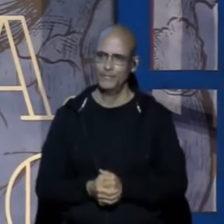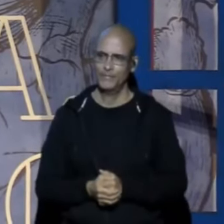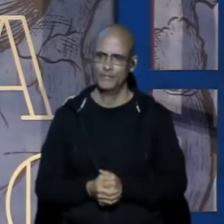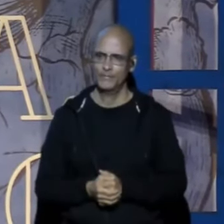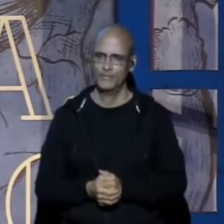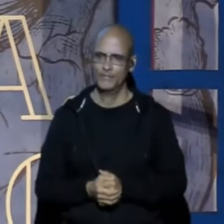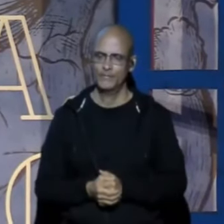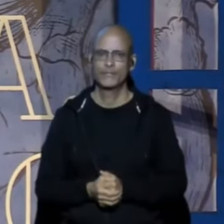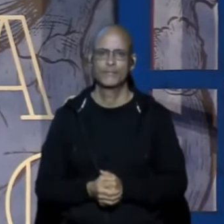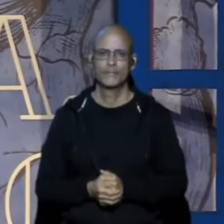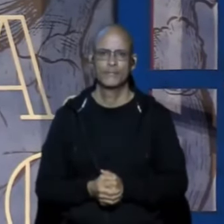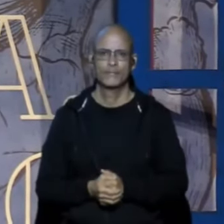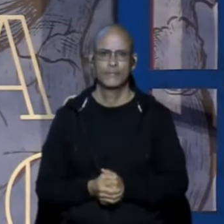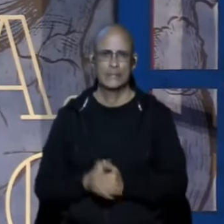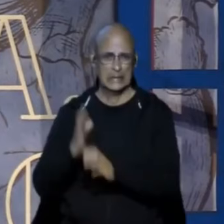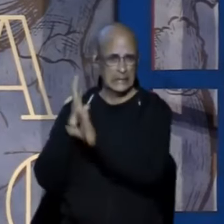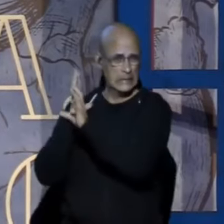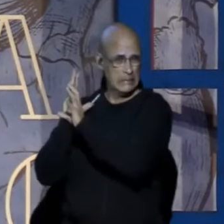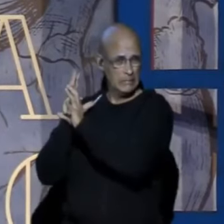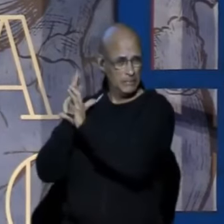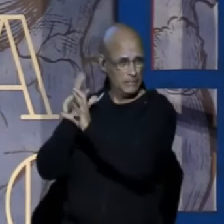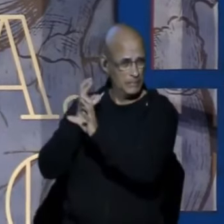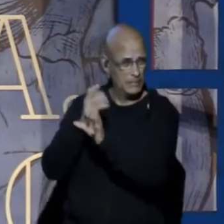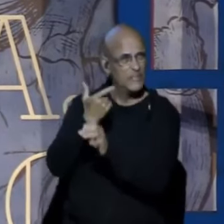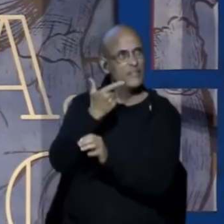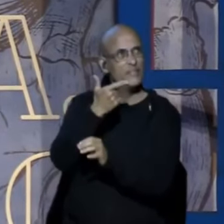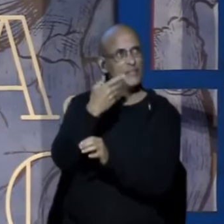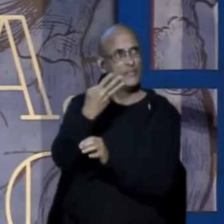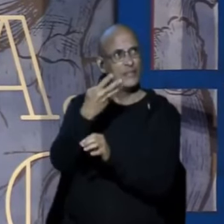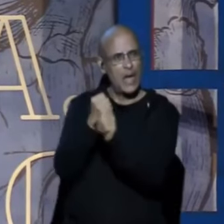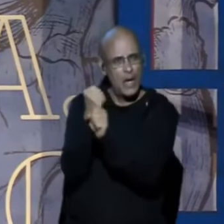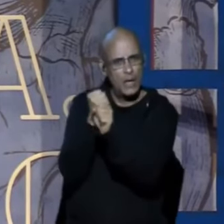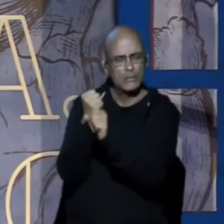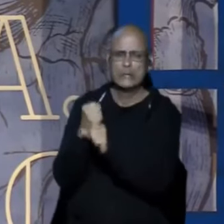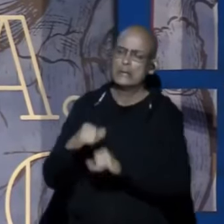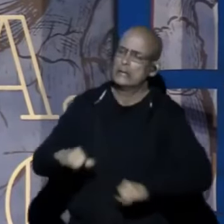Quanto sofrimento meus irmãos Nesses 23 anos